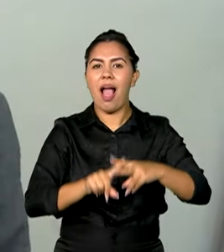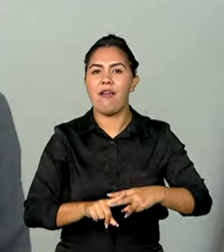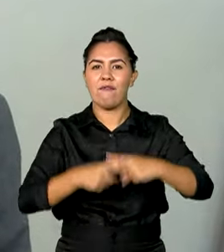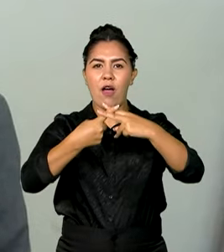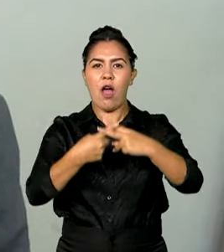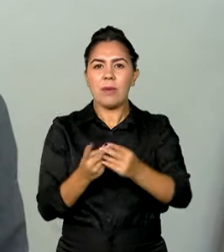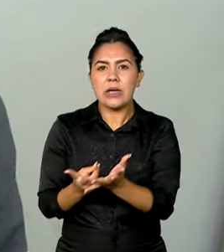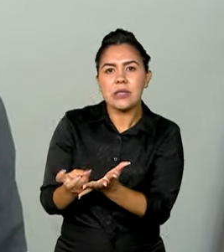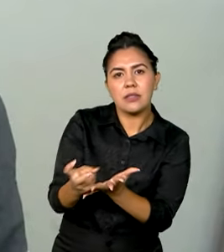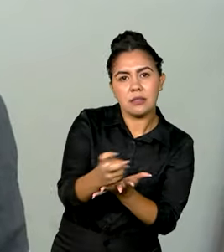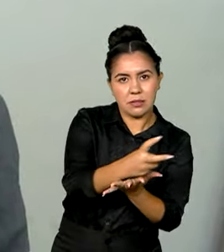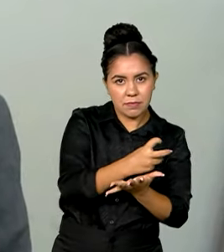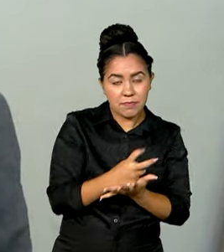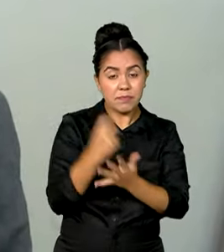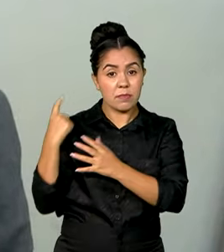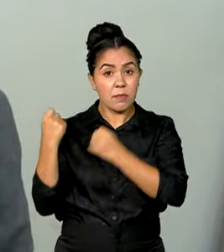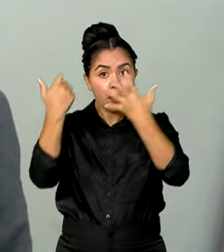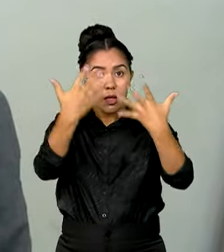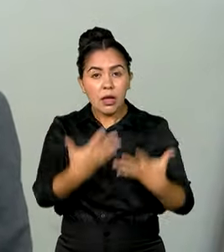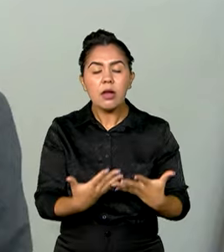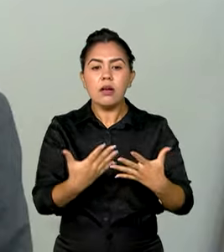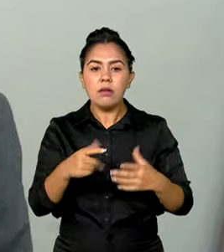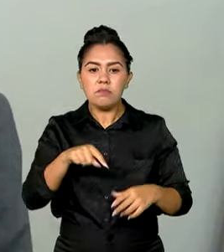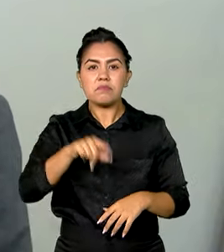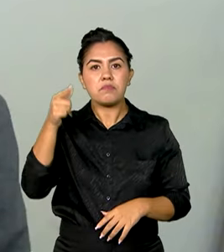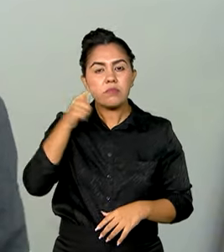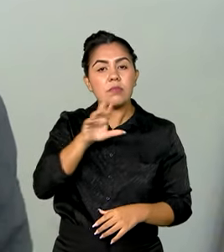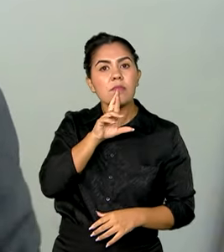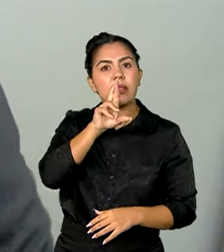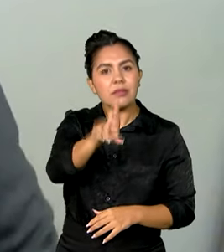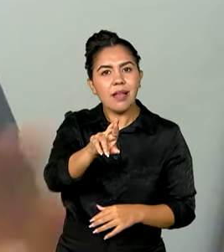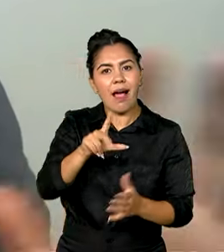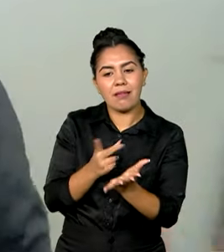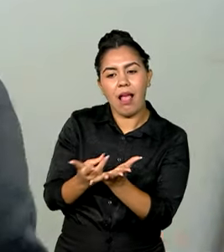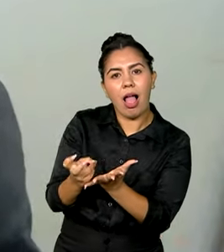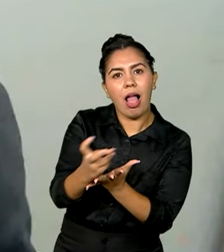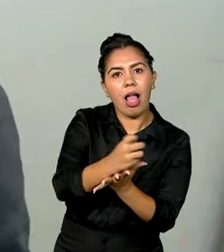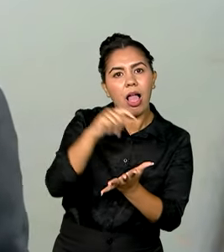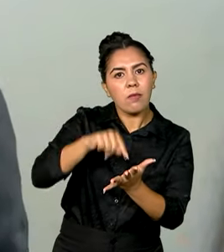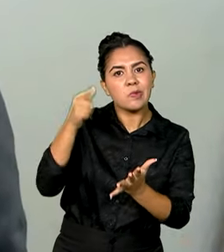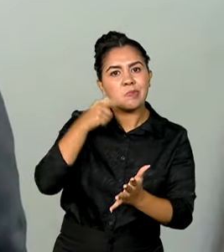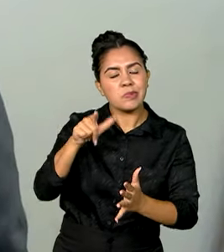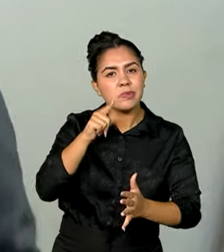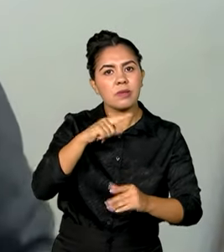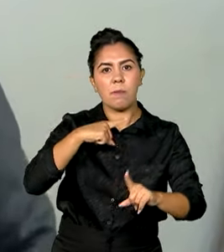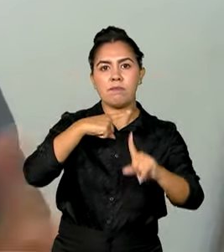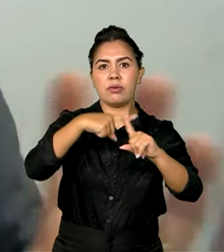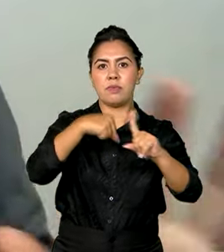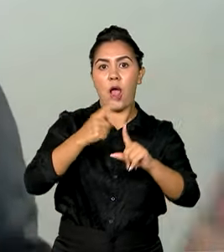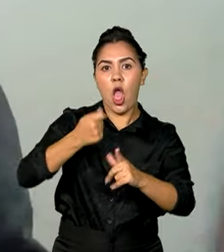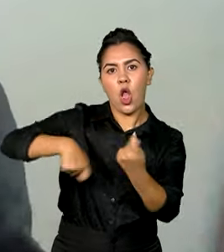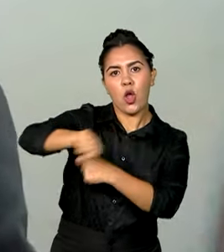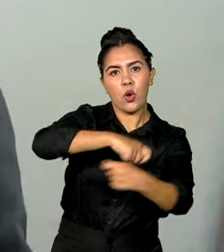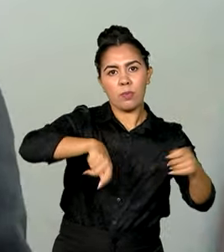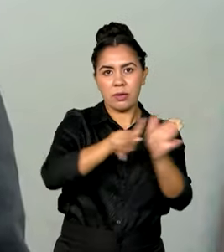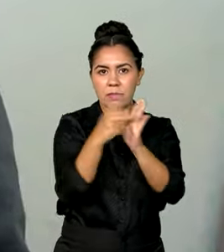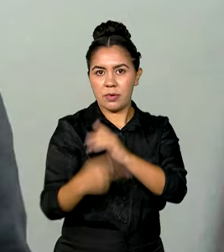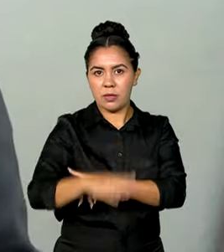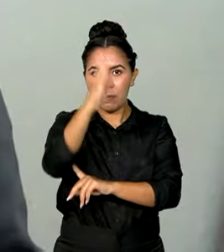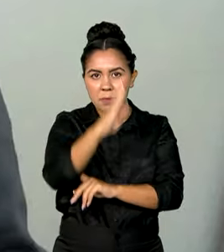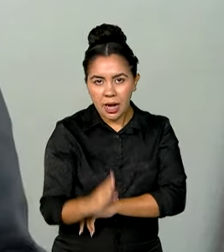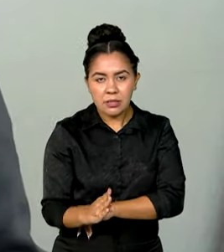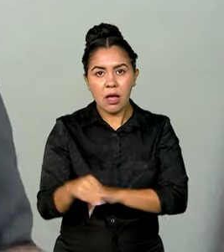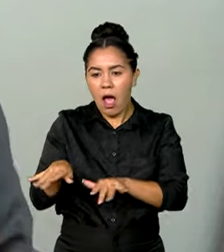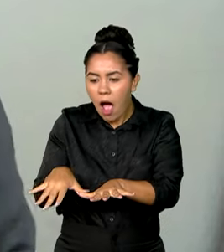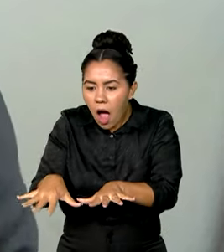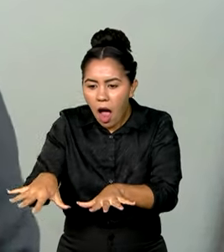competitividade e de produtividade que a reforma tributária vai trazer para a economia brasileira como um todo, todos os setores ganham,